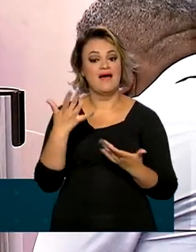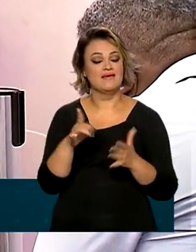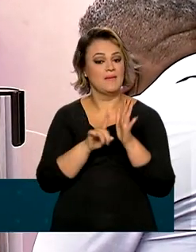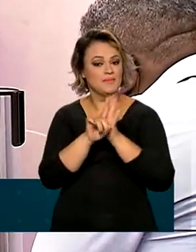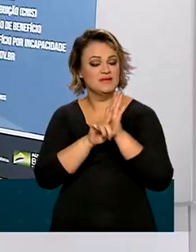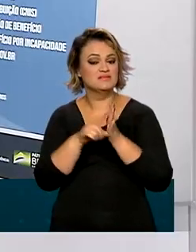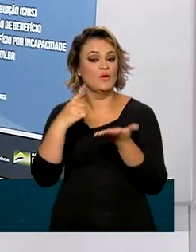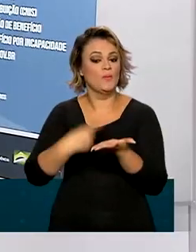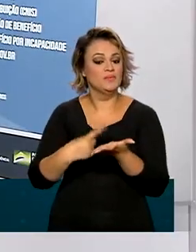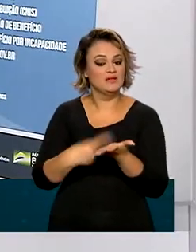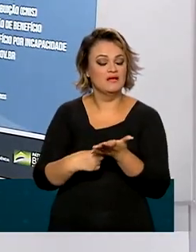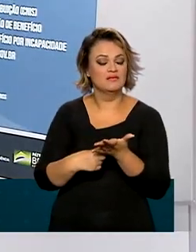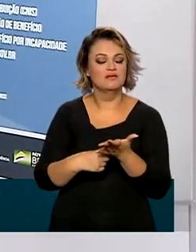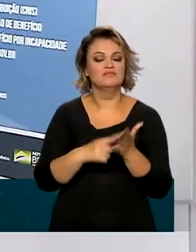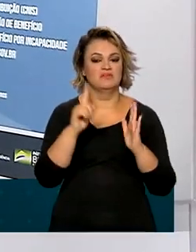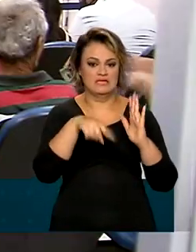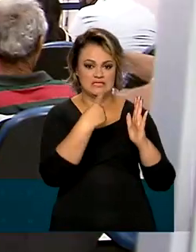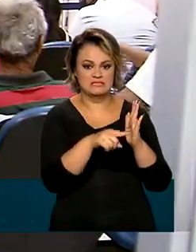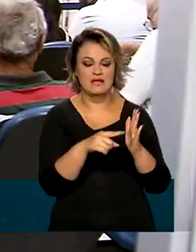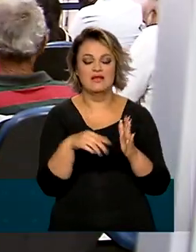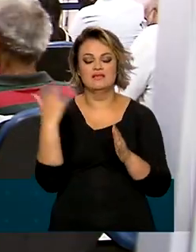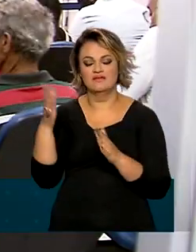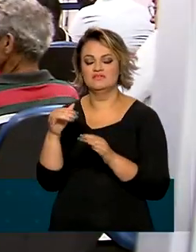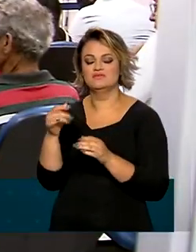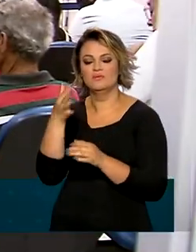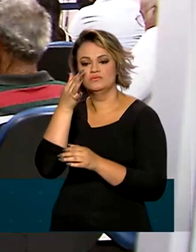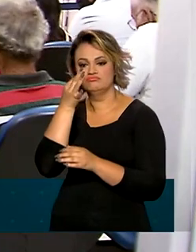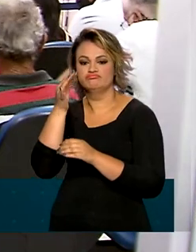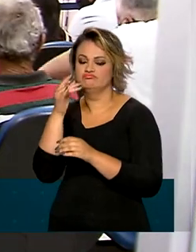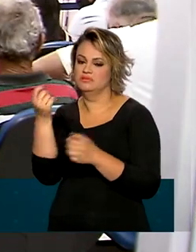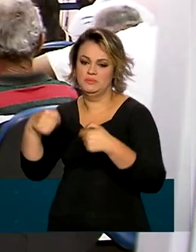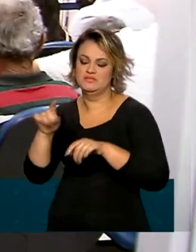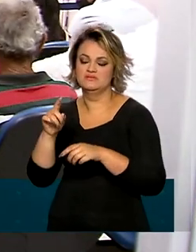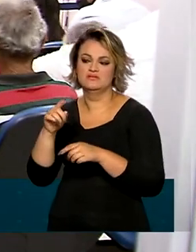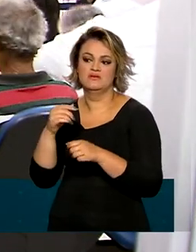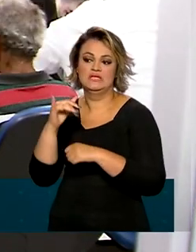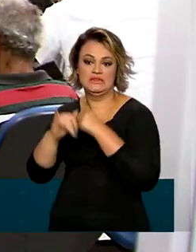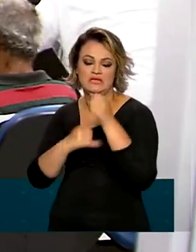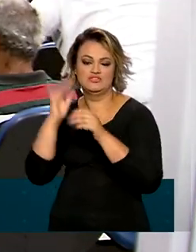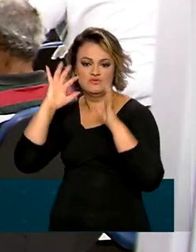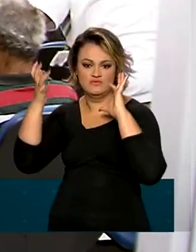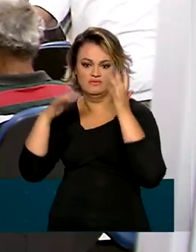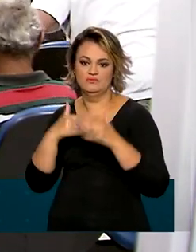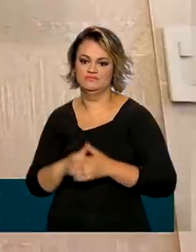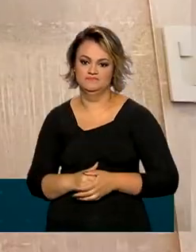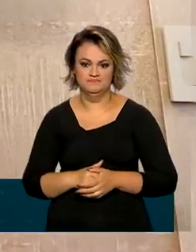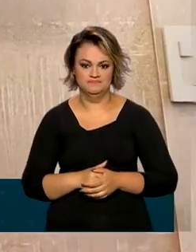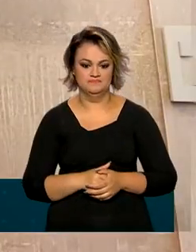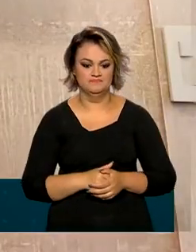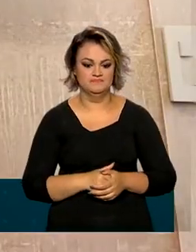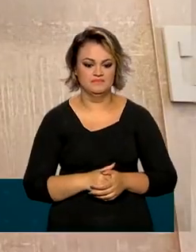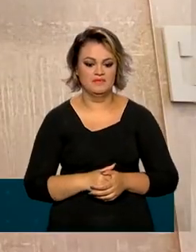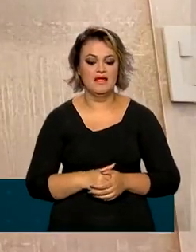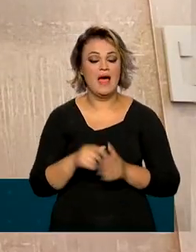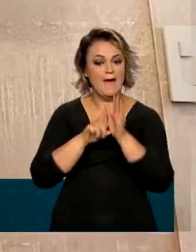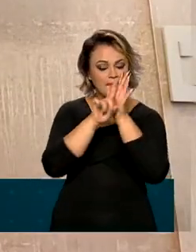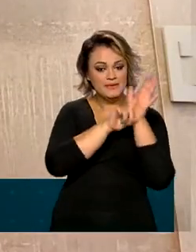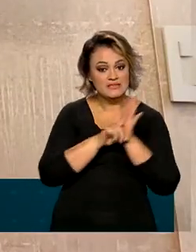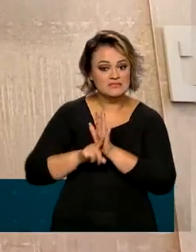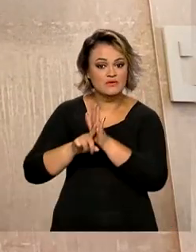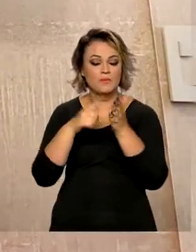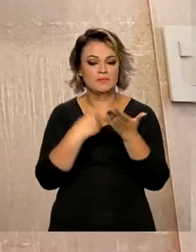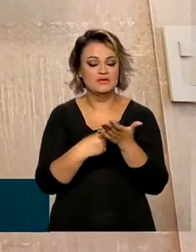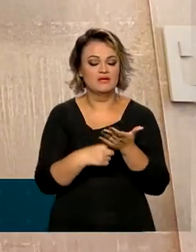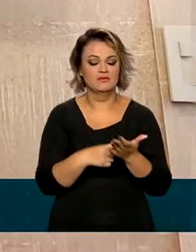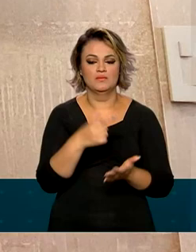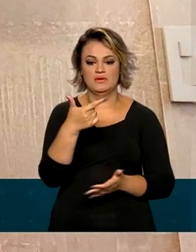perícia agendada será cancelada, mas a data de entrada do requerimento inicial será mantida. Há perícias agendadas